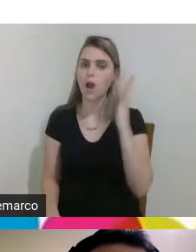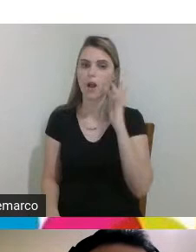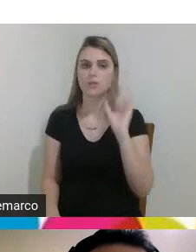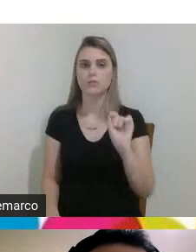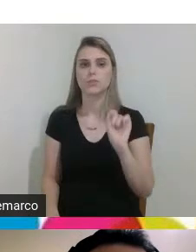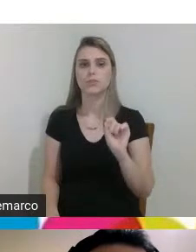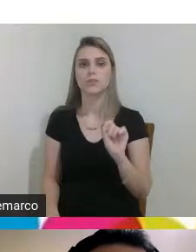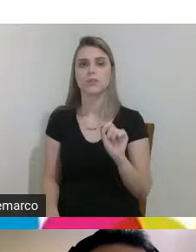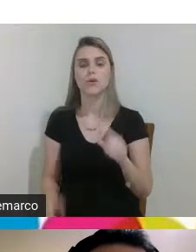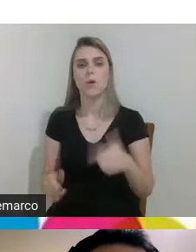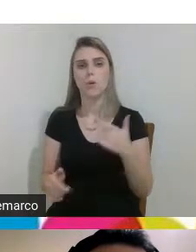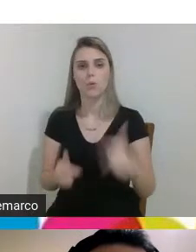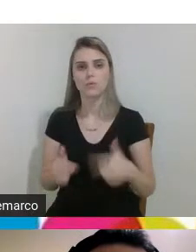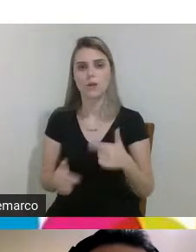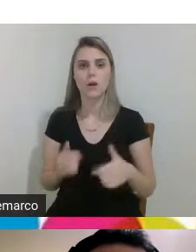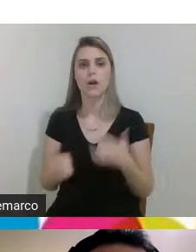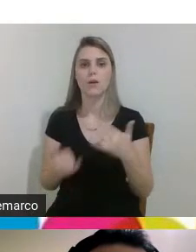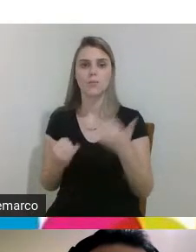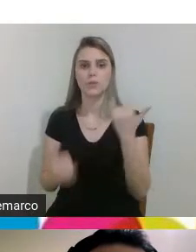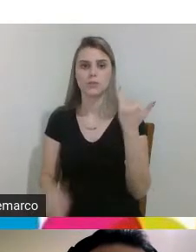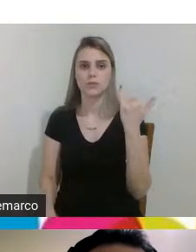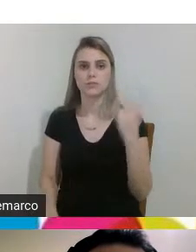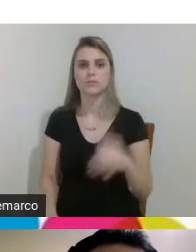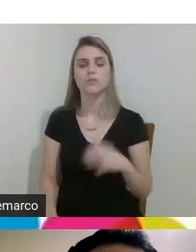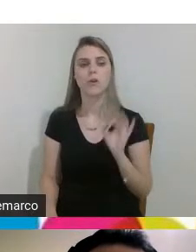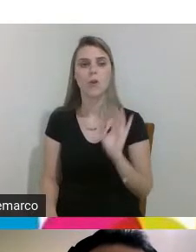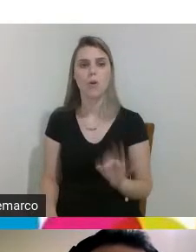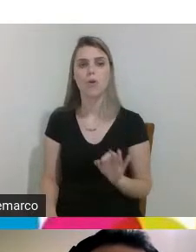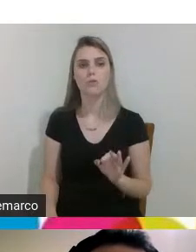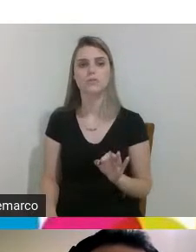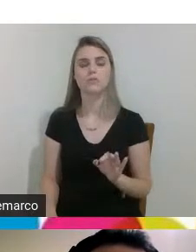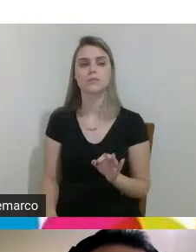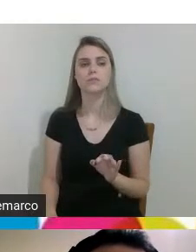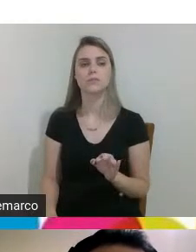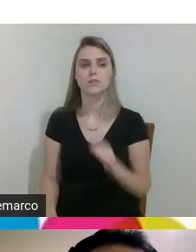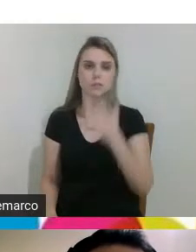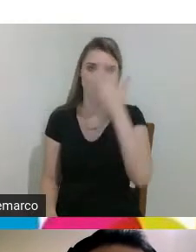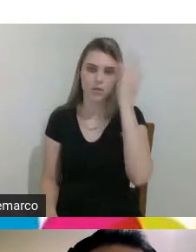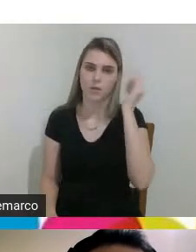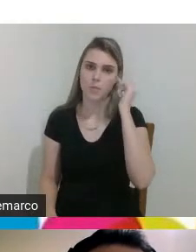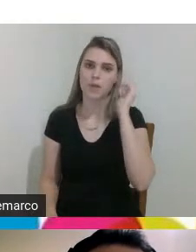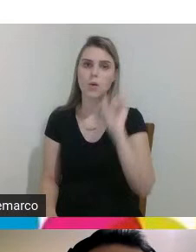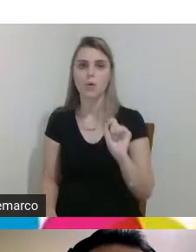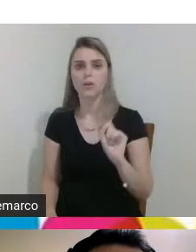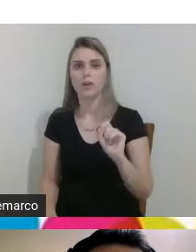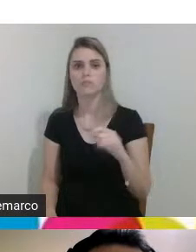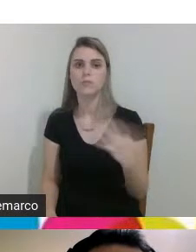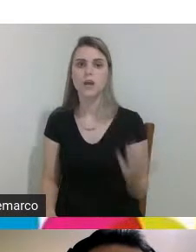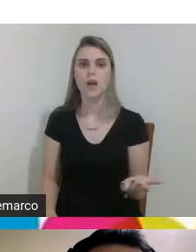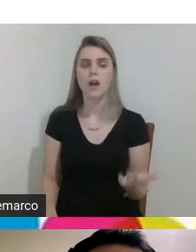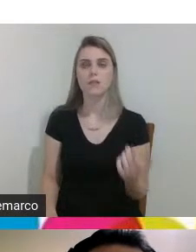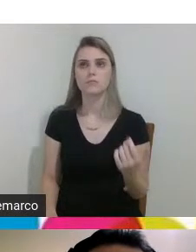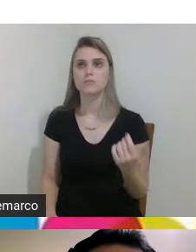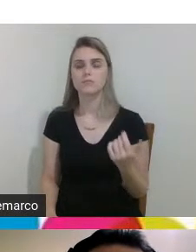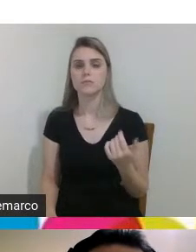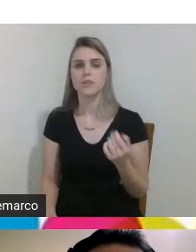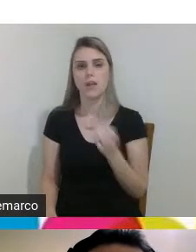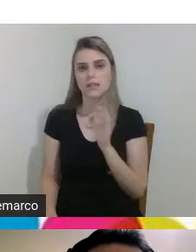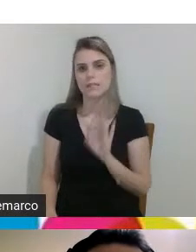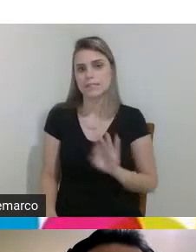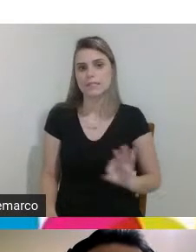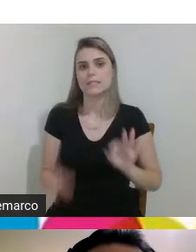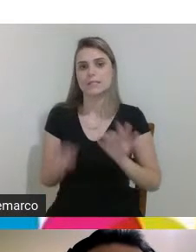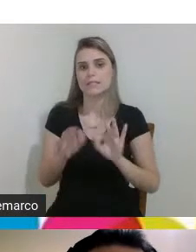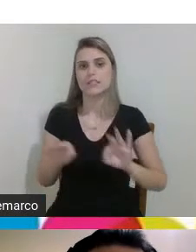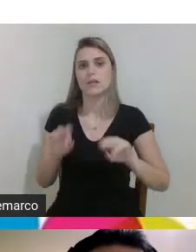é muito importante com certeza as pessoas devem pensar assim mas alguns devem pensar ah mas é uma simples cadeira não não é uma